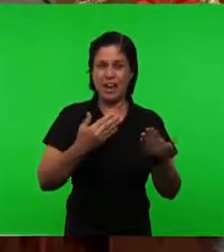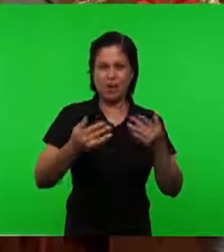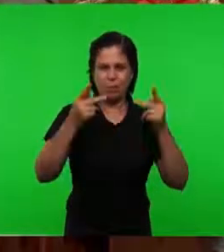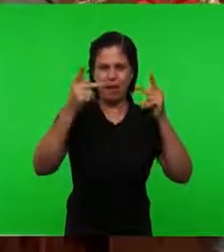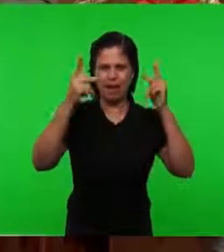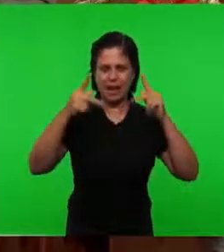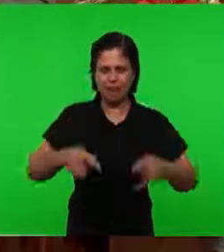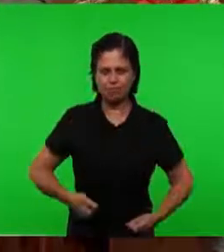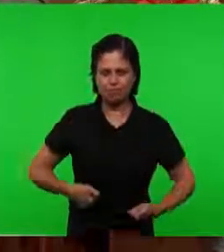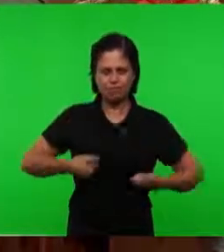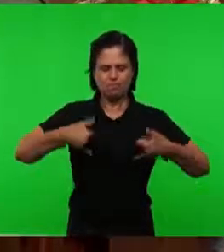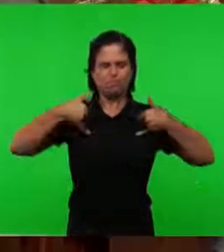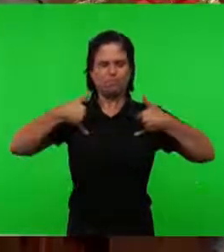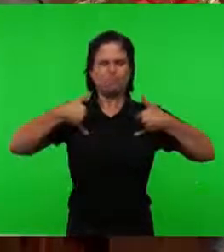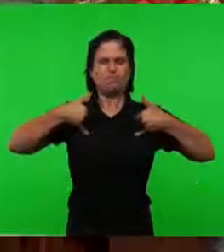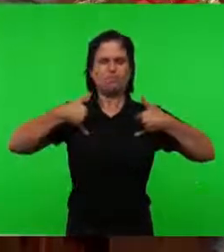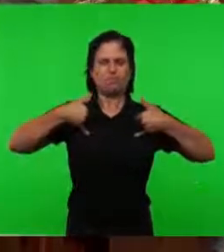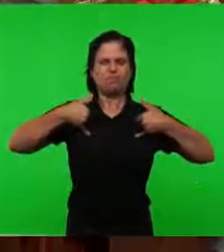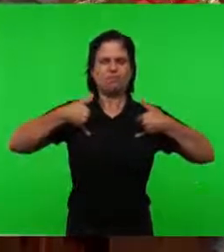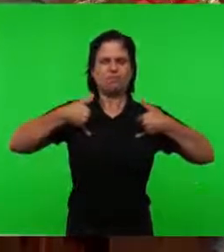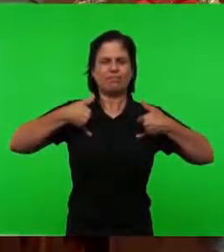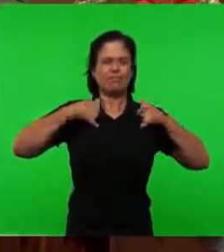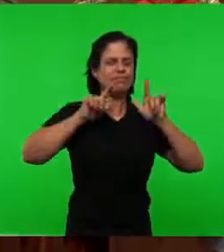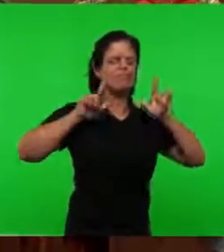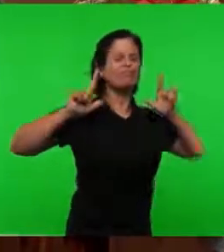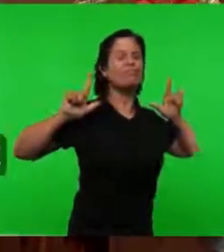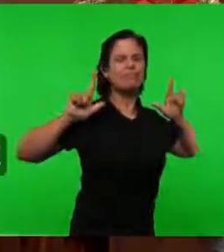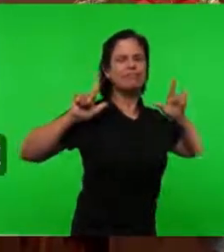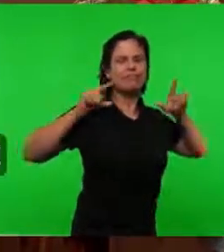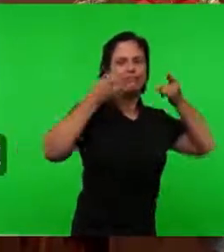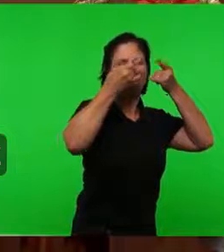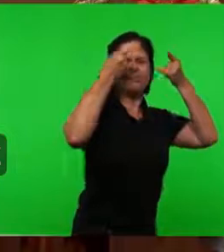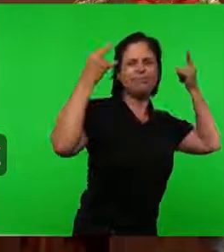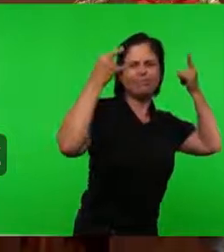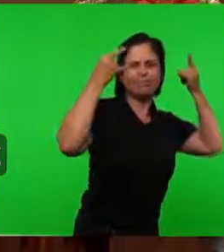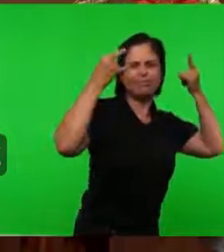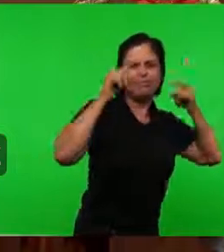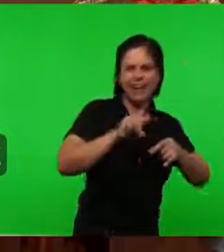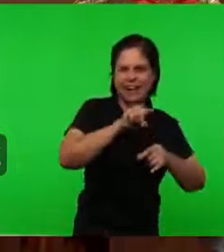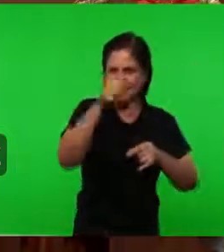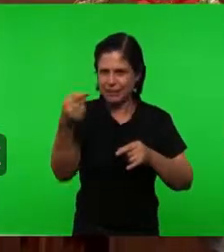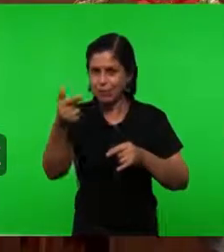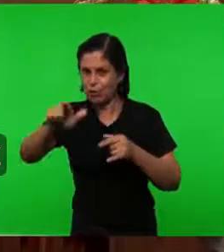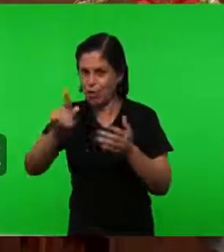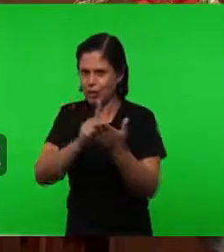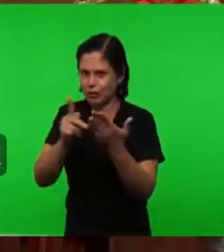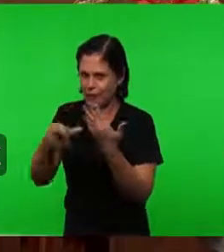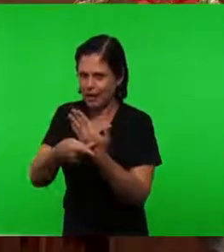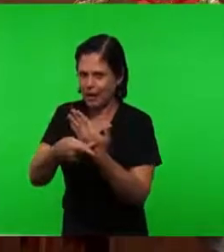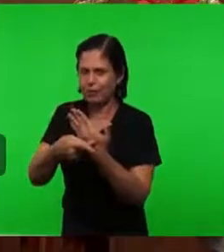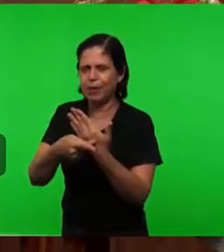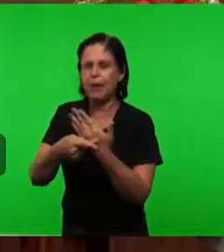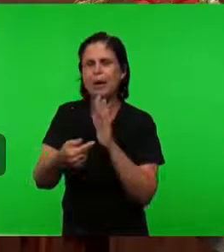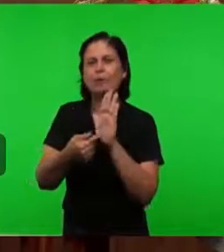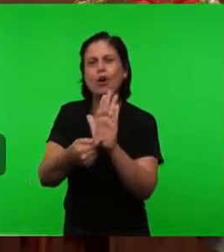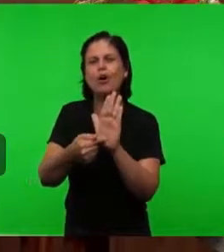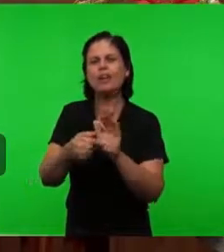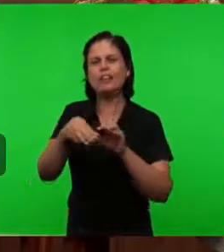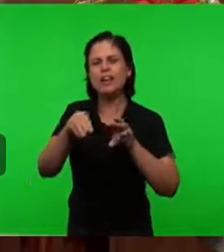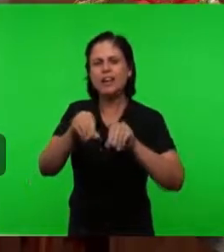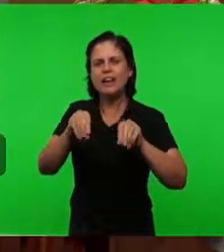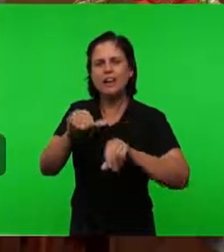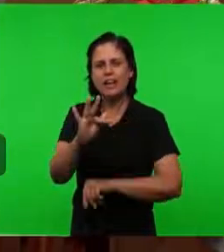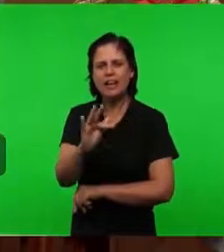Parábola Na próxima Parábola Nós vamos ver O fermento A mulher que pega O fermento E